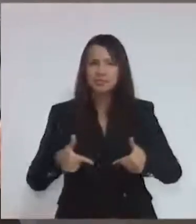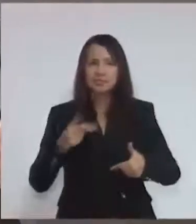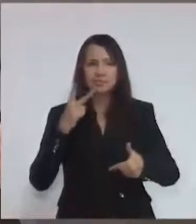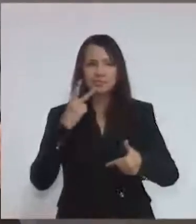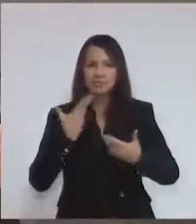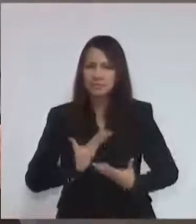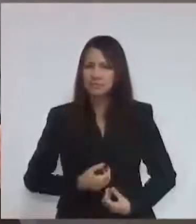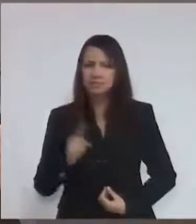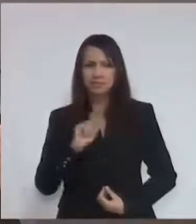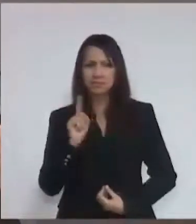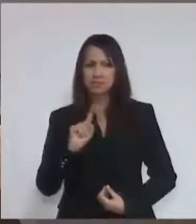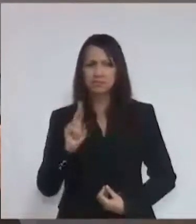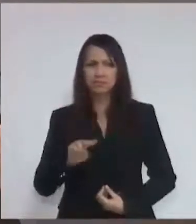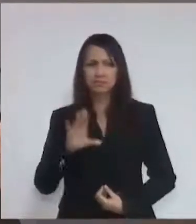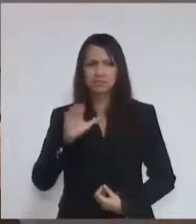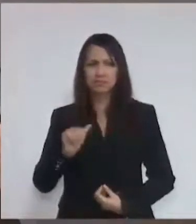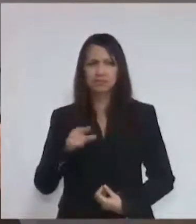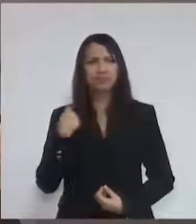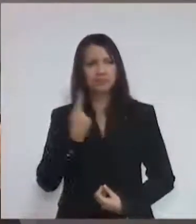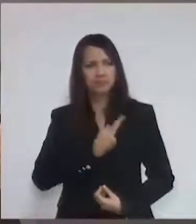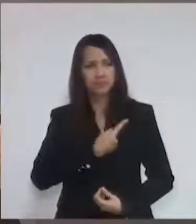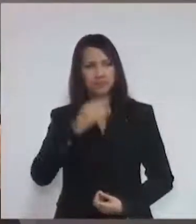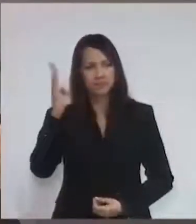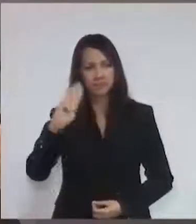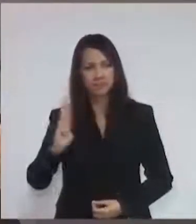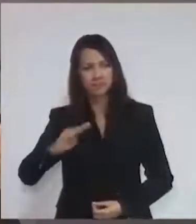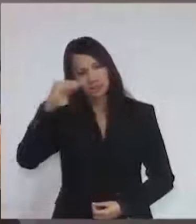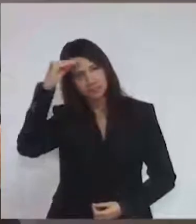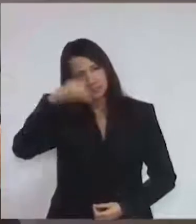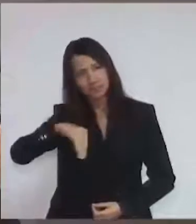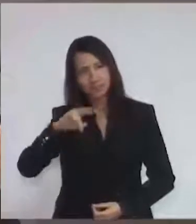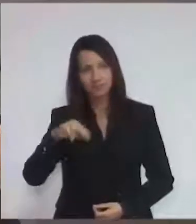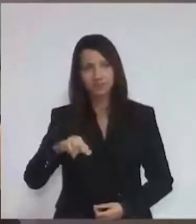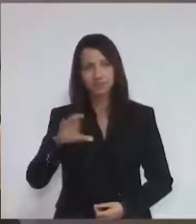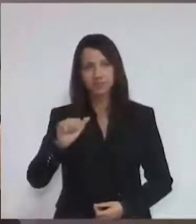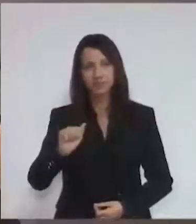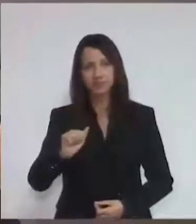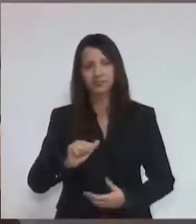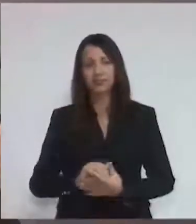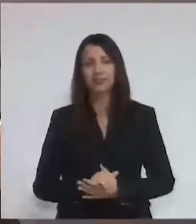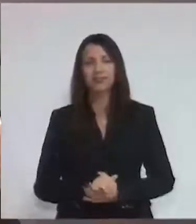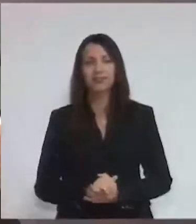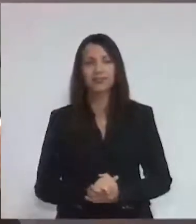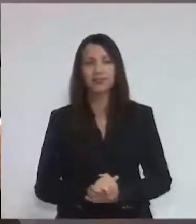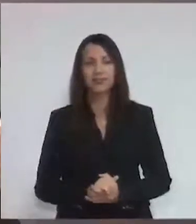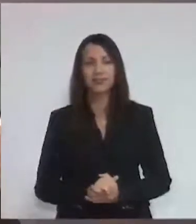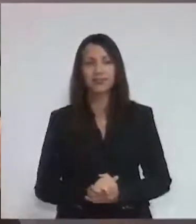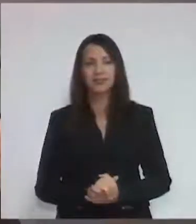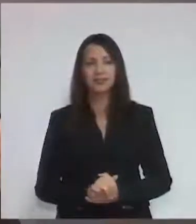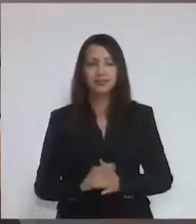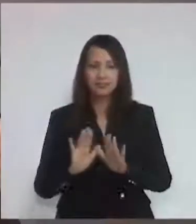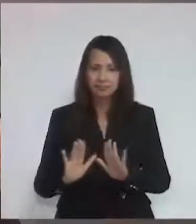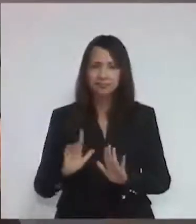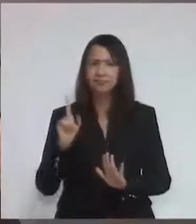Somos brasileiros e não desistimos nunca. Mas isso é difícil.